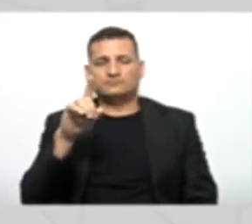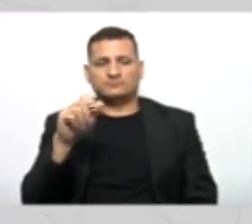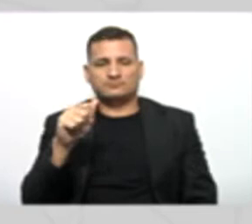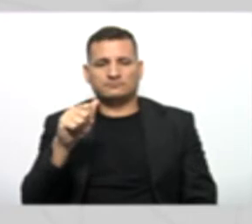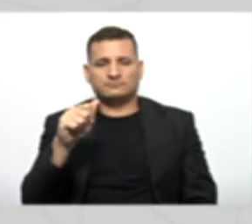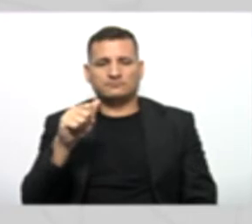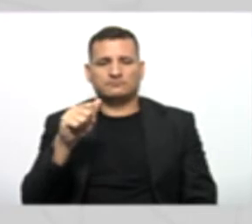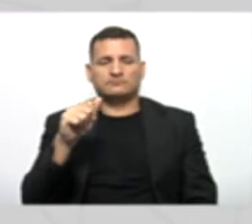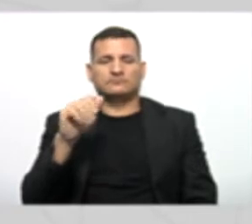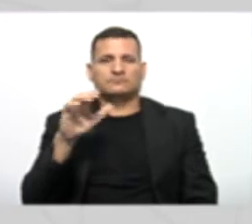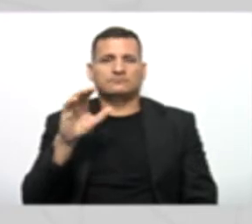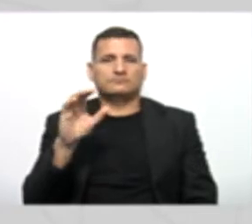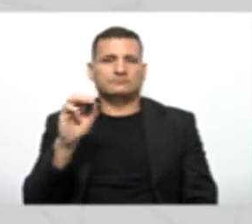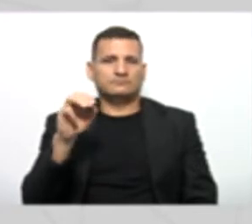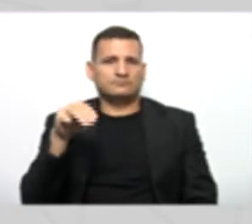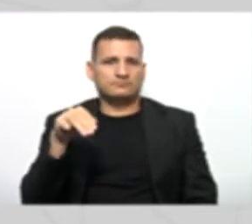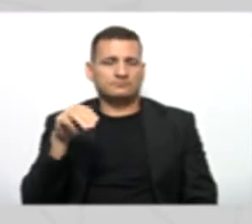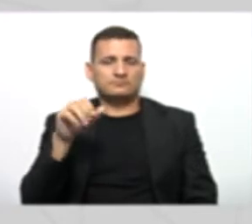Com sucesso